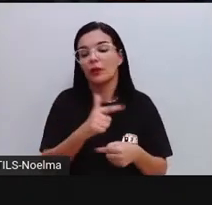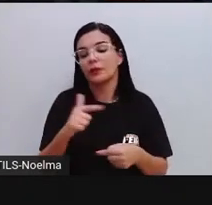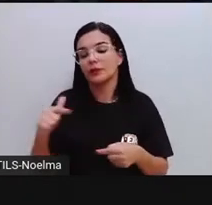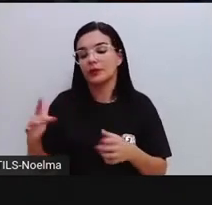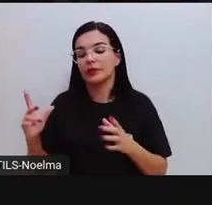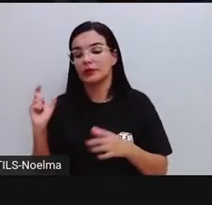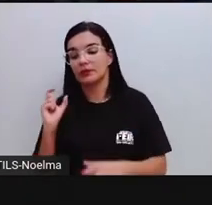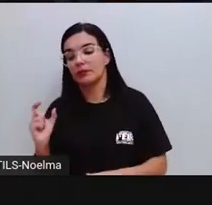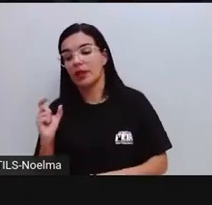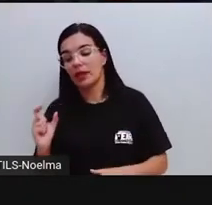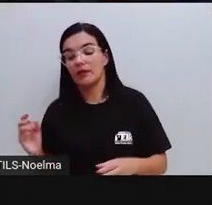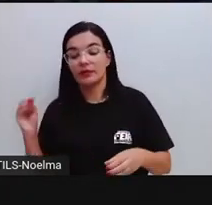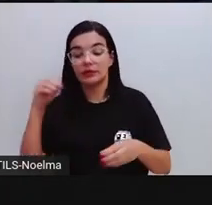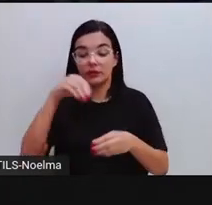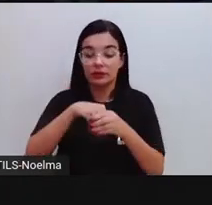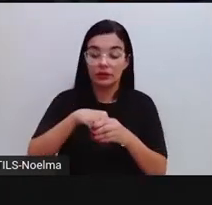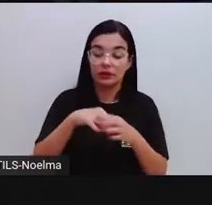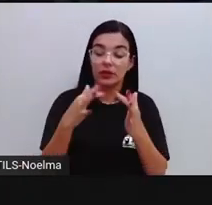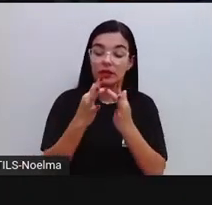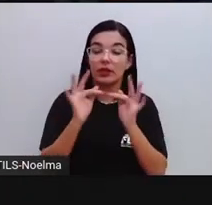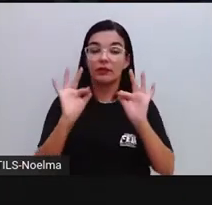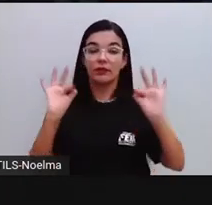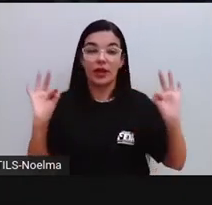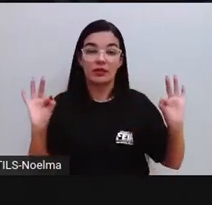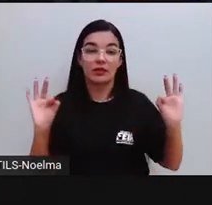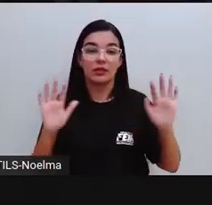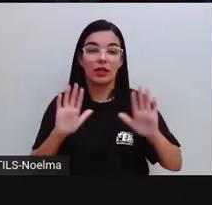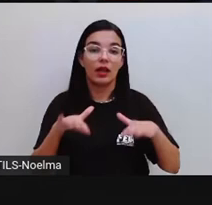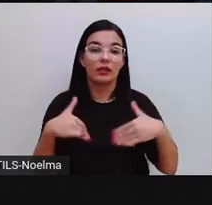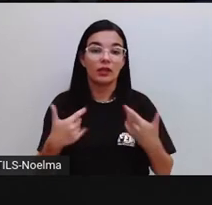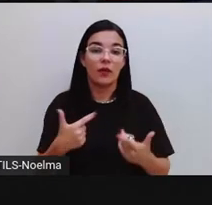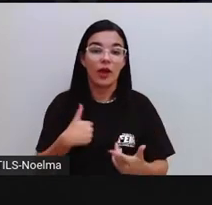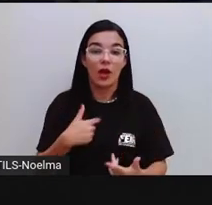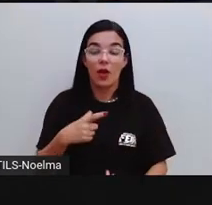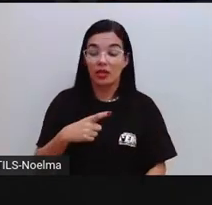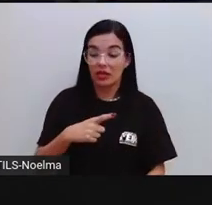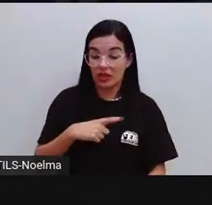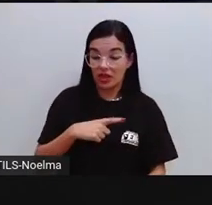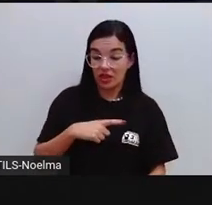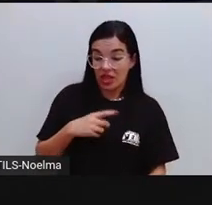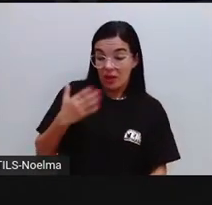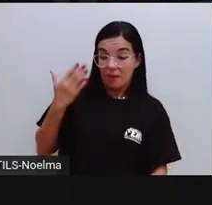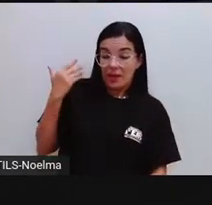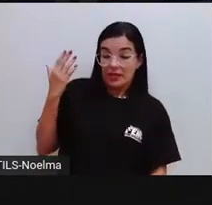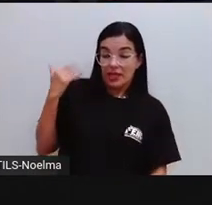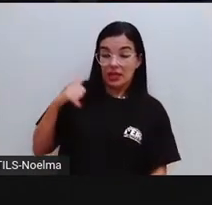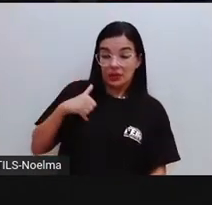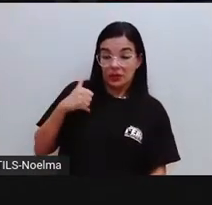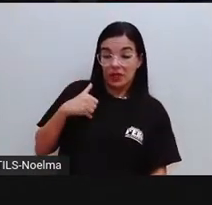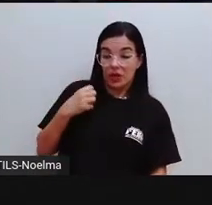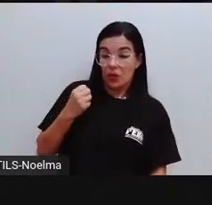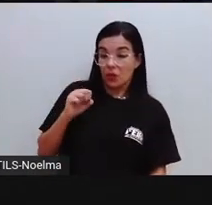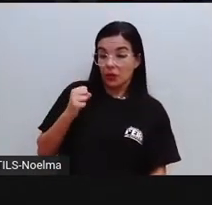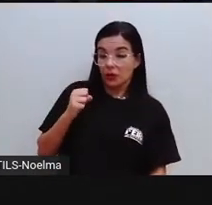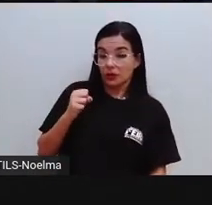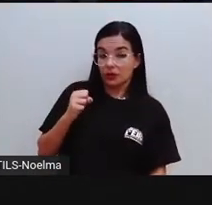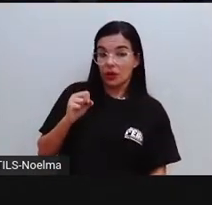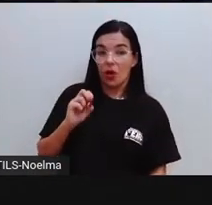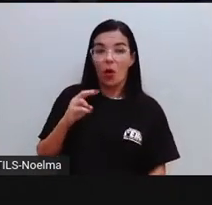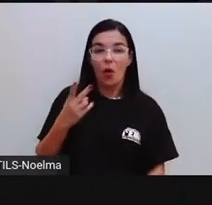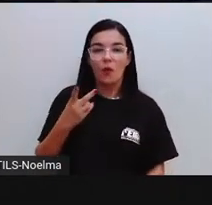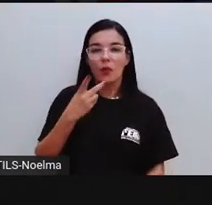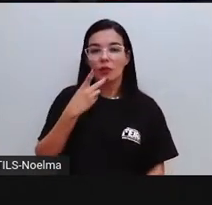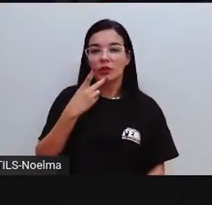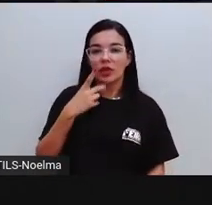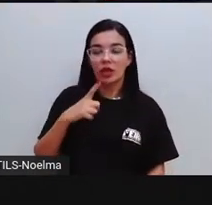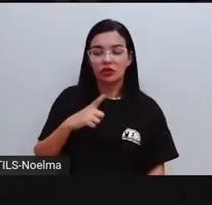palavras que fazem parte da frase. Então, quando eu digo, quando eu tinha uns oito anos. Ou quando eu digo, quando eu